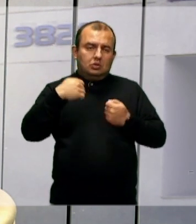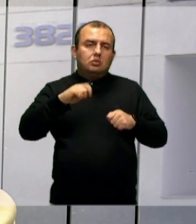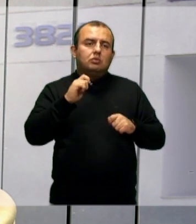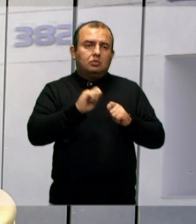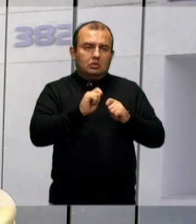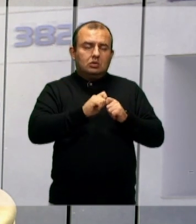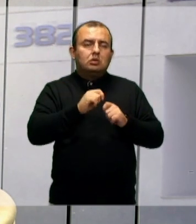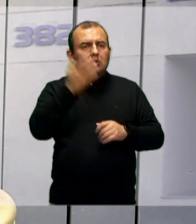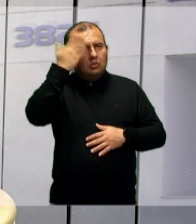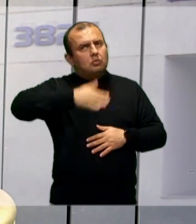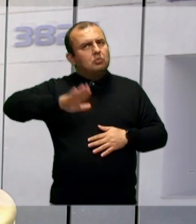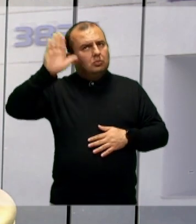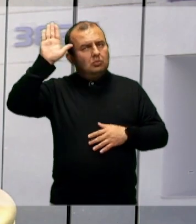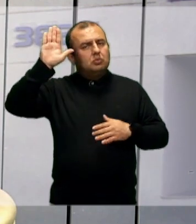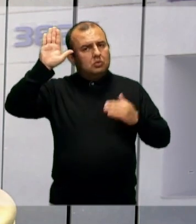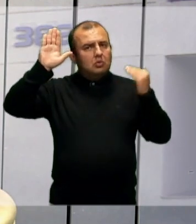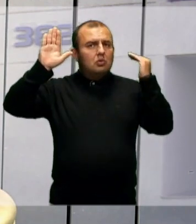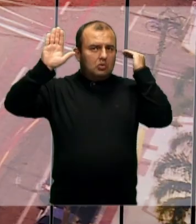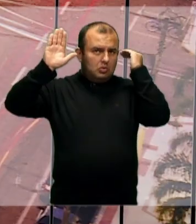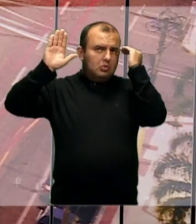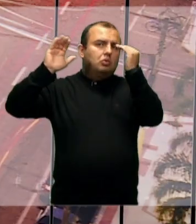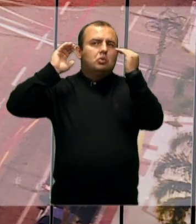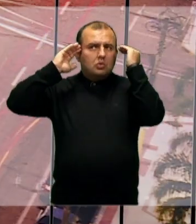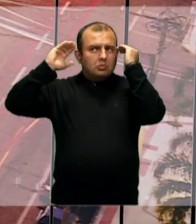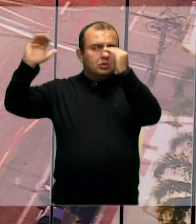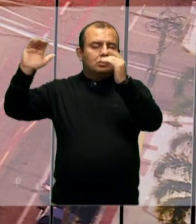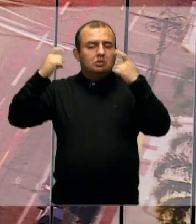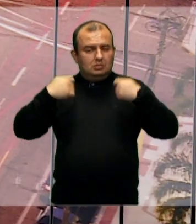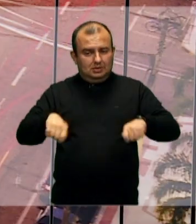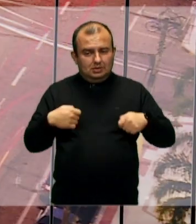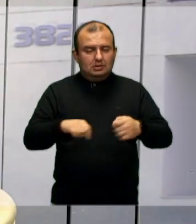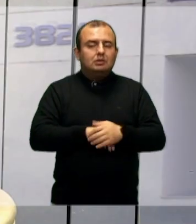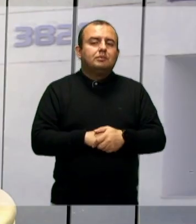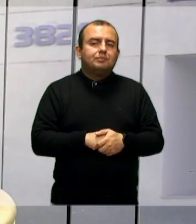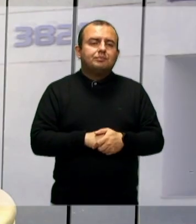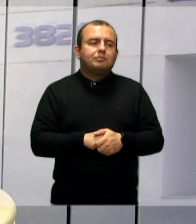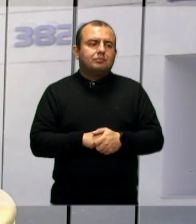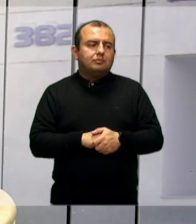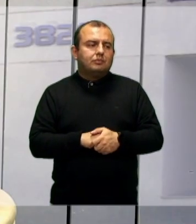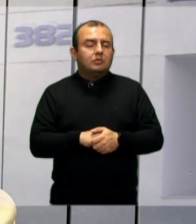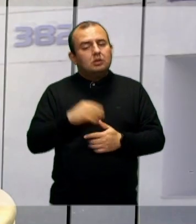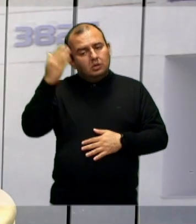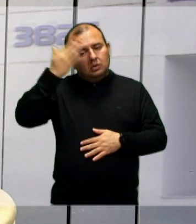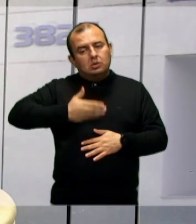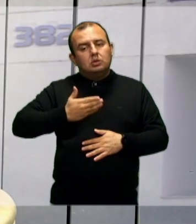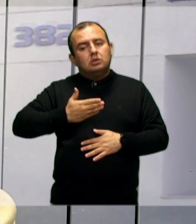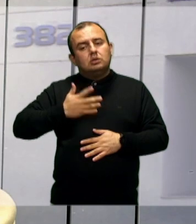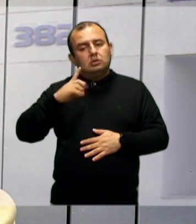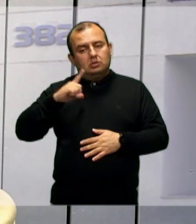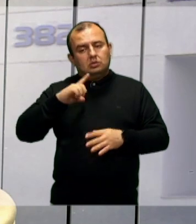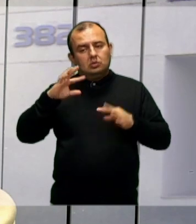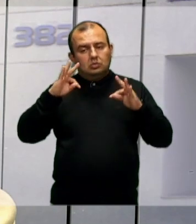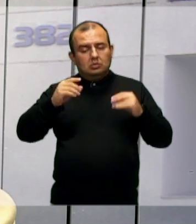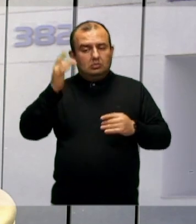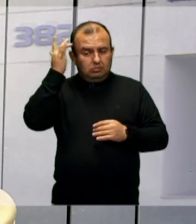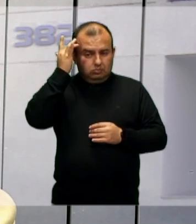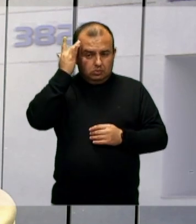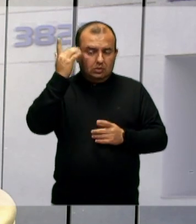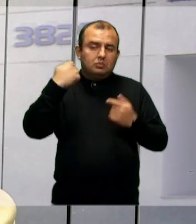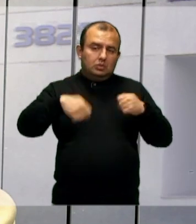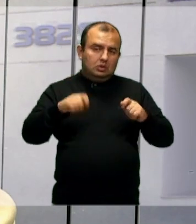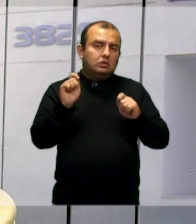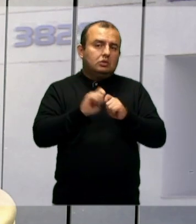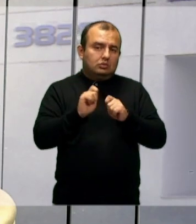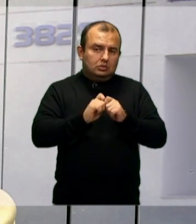algo que eu sei que eu vou prometer, e é um negócio que eu vou prometer que eu tenho que fazer. Então, no eu prometer, eu tinha que ter toda aquela sabedoria de saber, não, eu tenho que